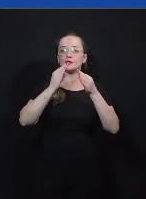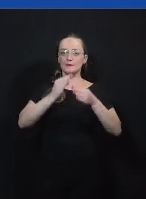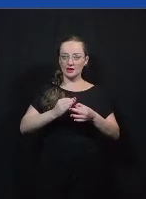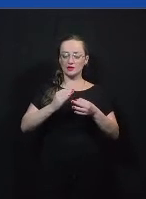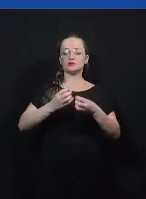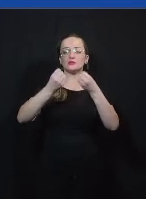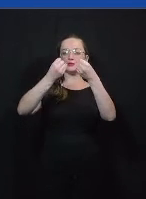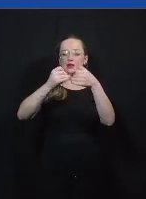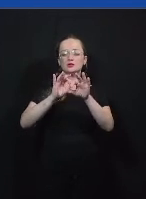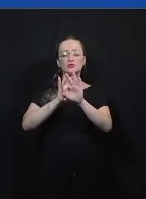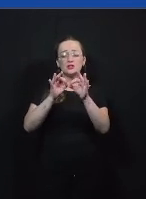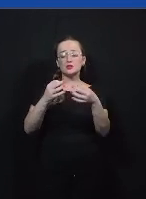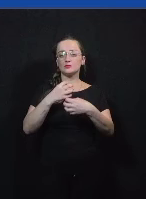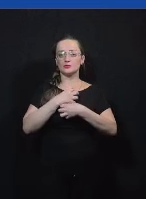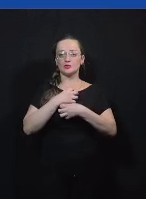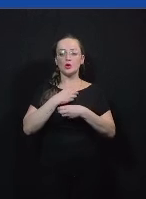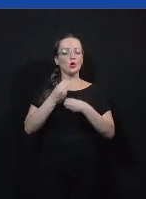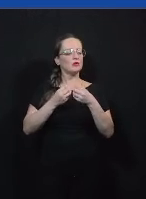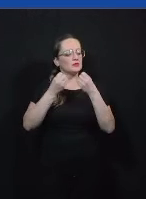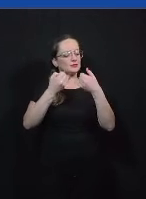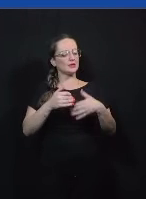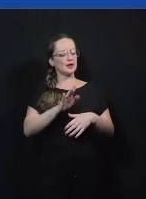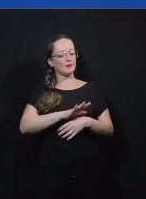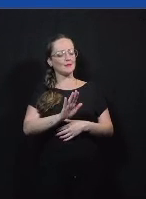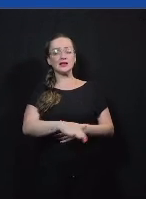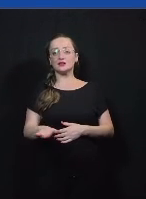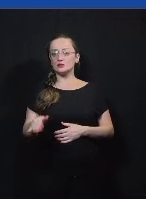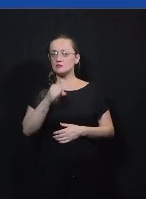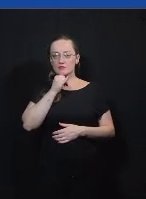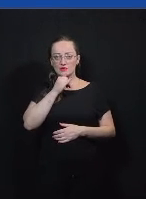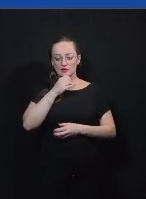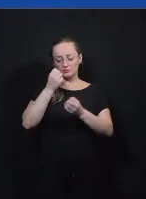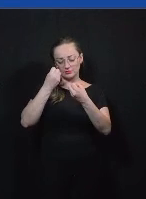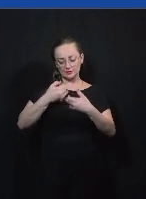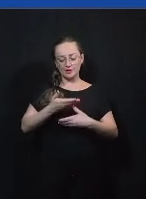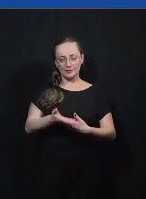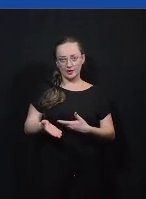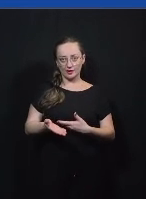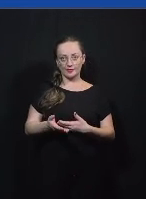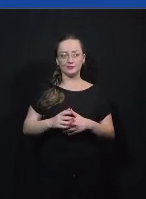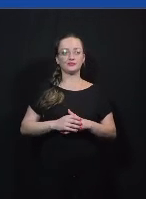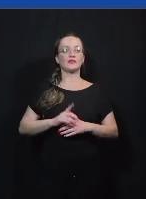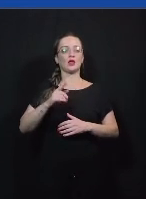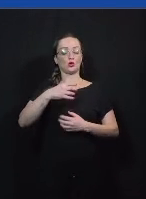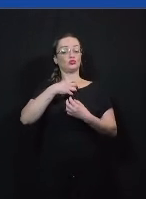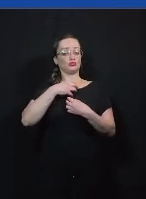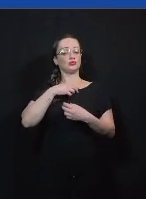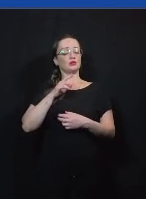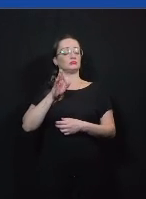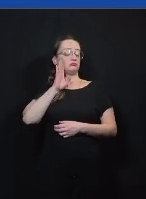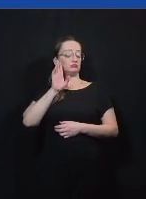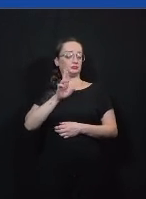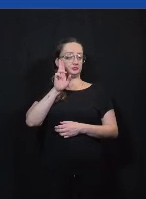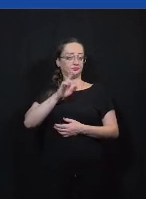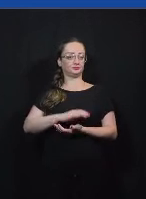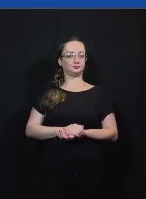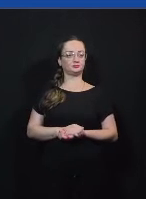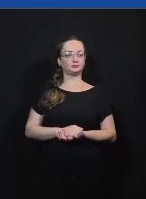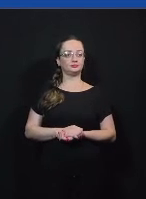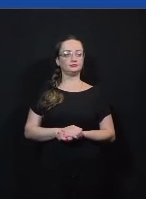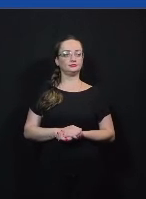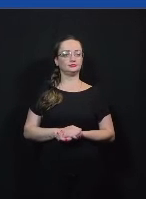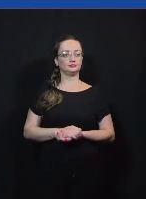da forma mais simples como é que eu explicaria isso para uma criança é sempre uma heurística legal de se usar evidência